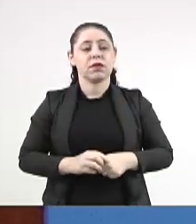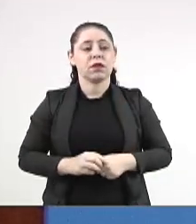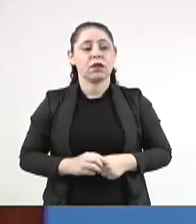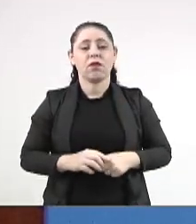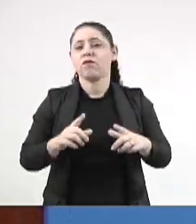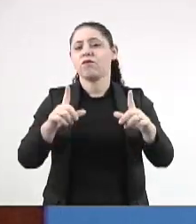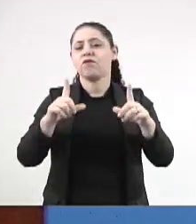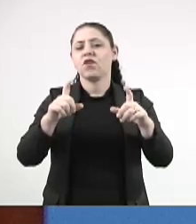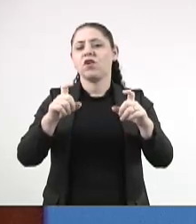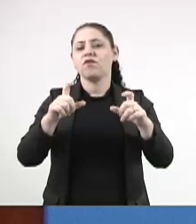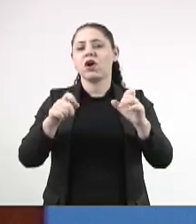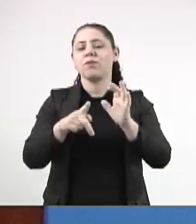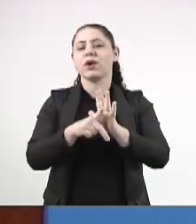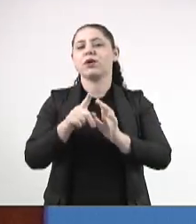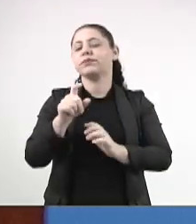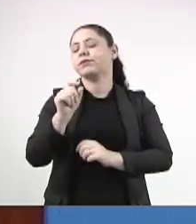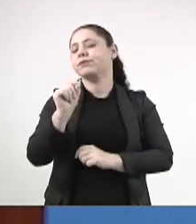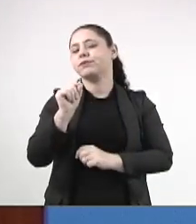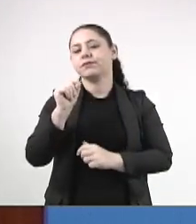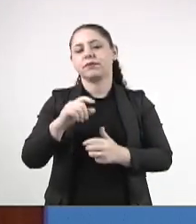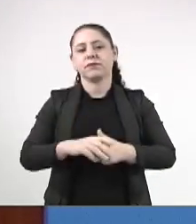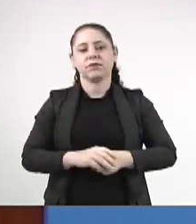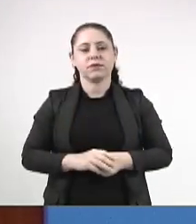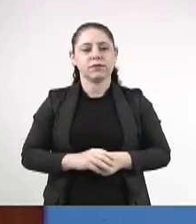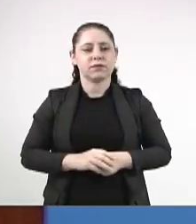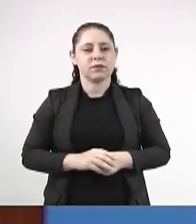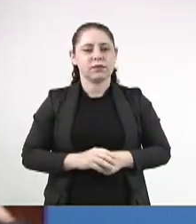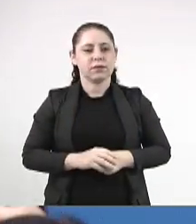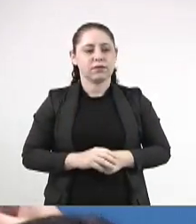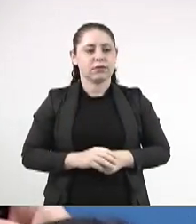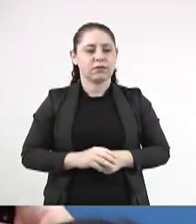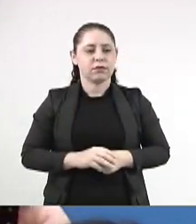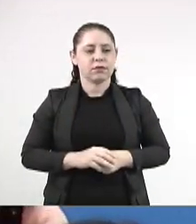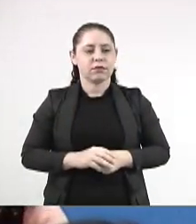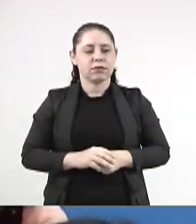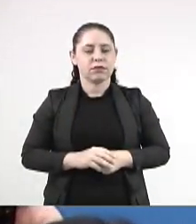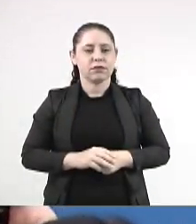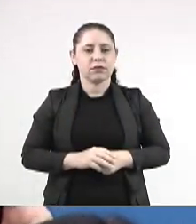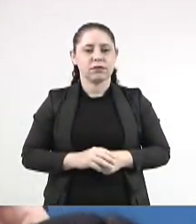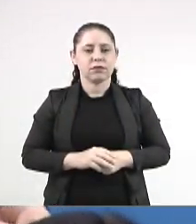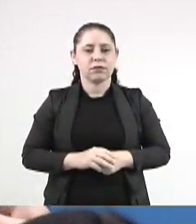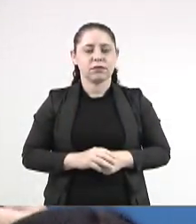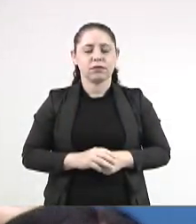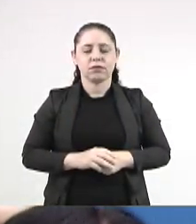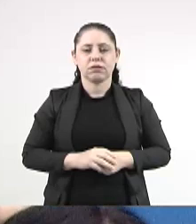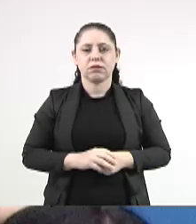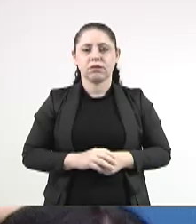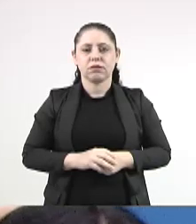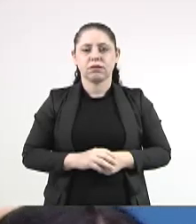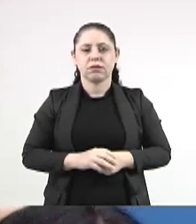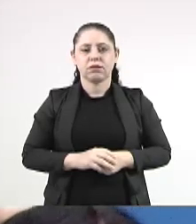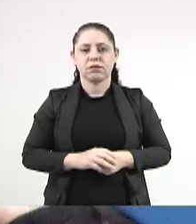fotos aqui da verdadeira